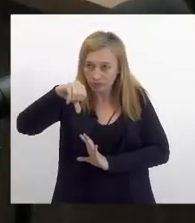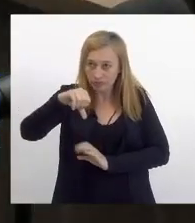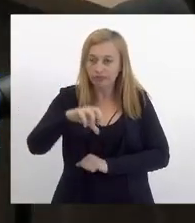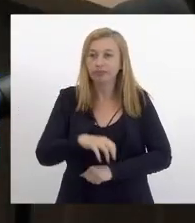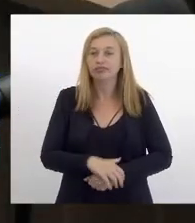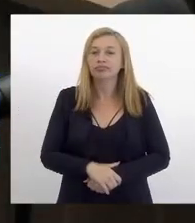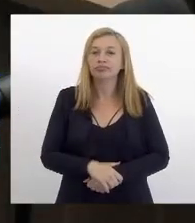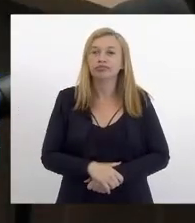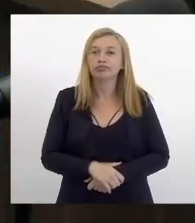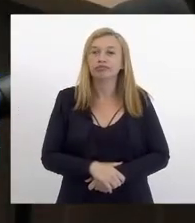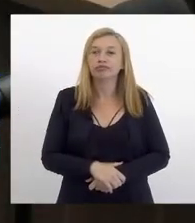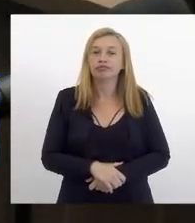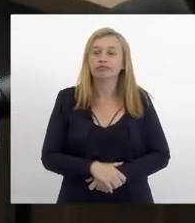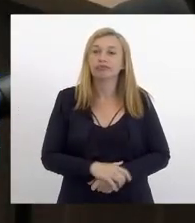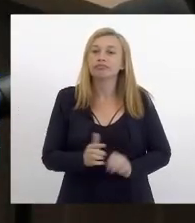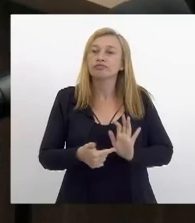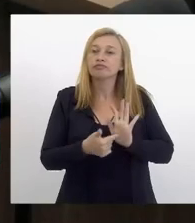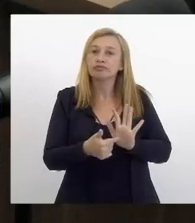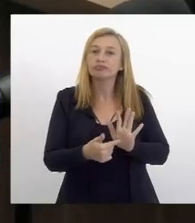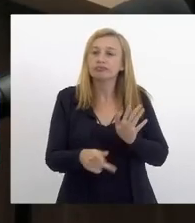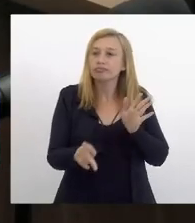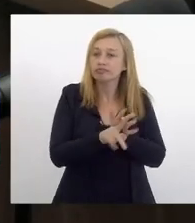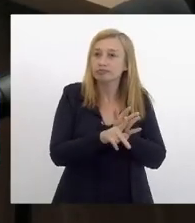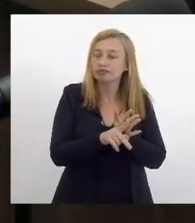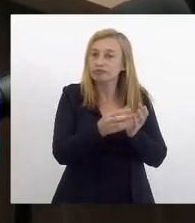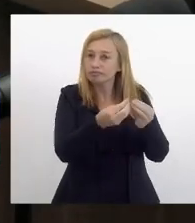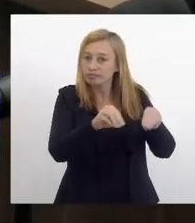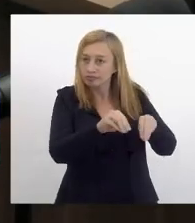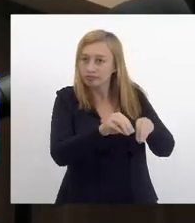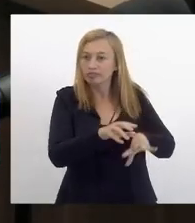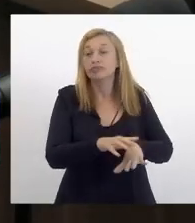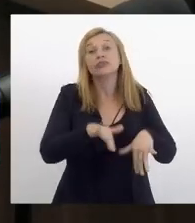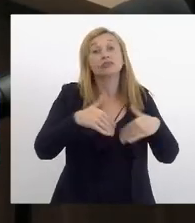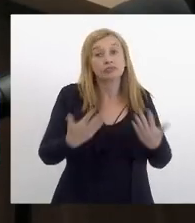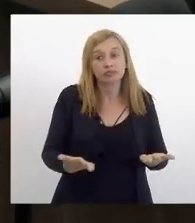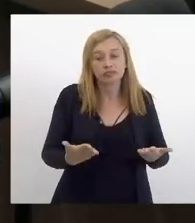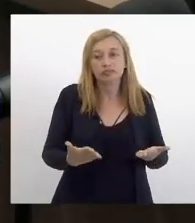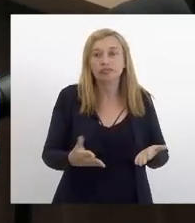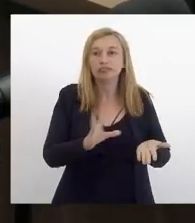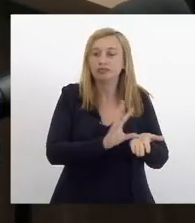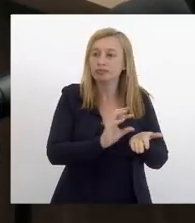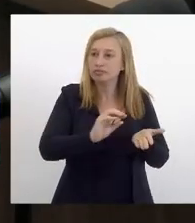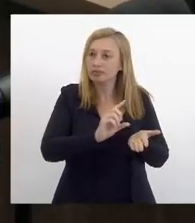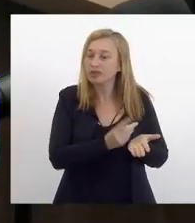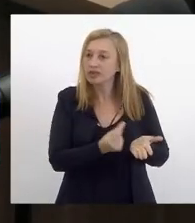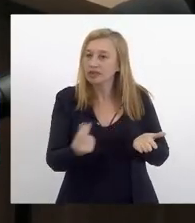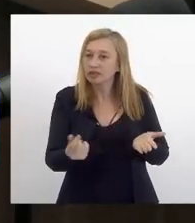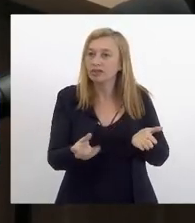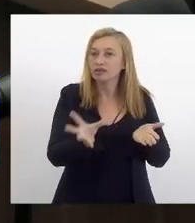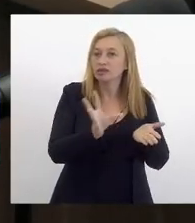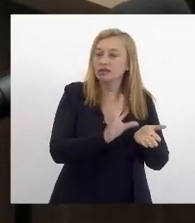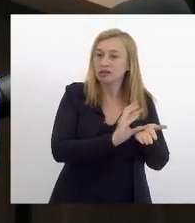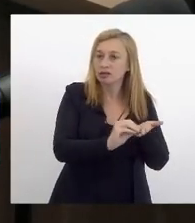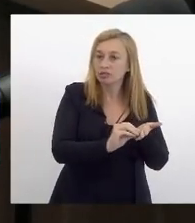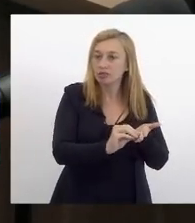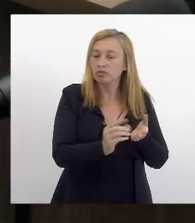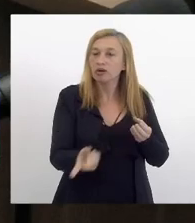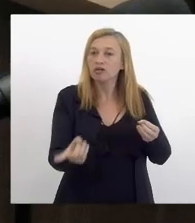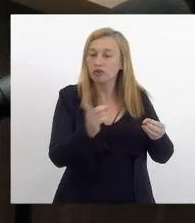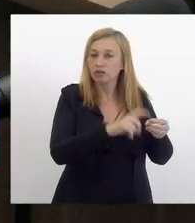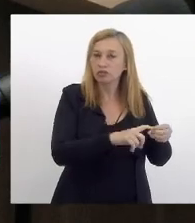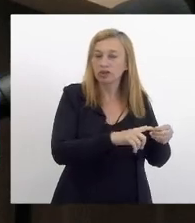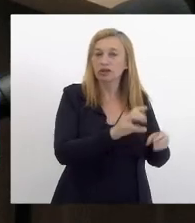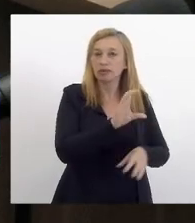e foi alegado que o projeto estaria prejudicado então o projeto saiu de pauta para ser remetido a